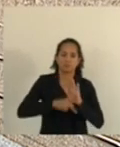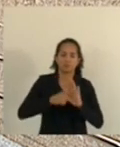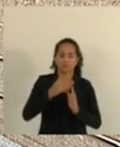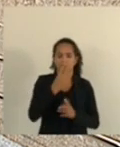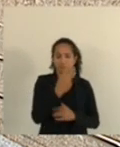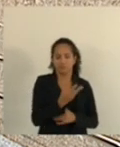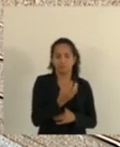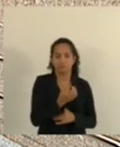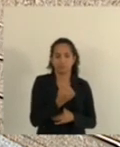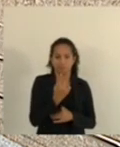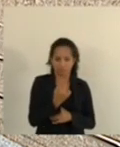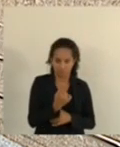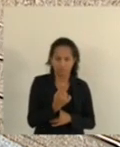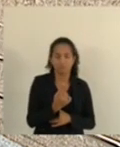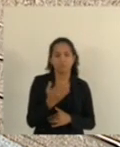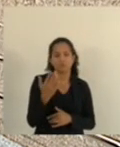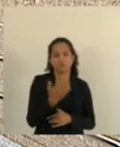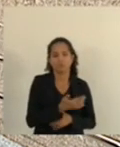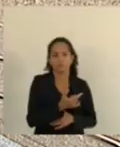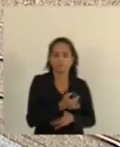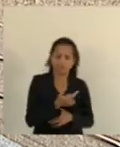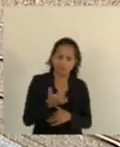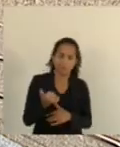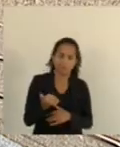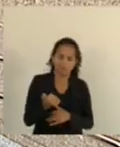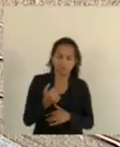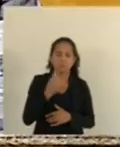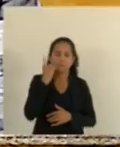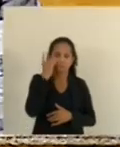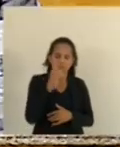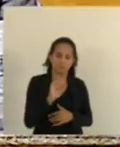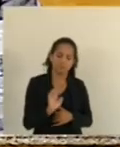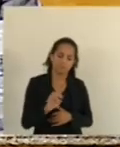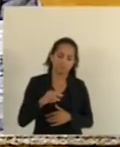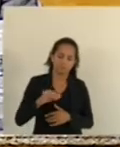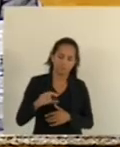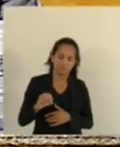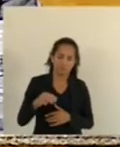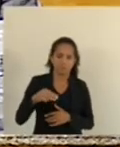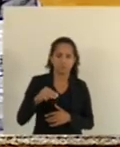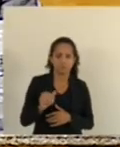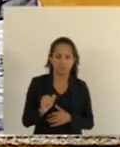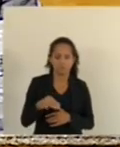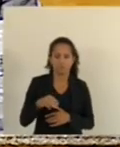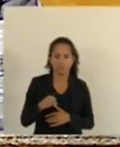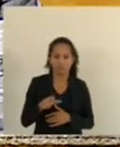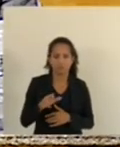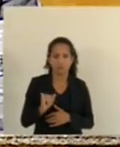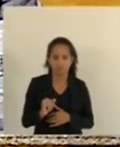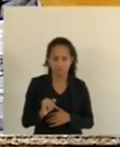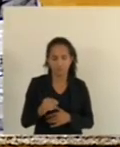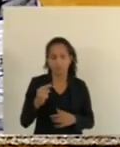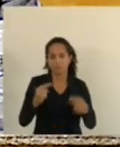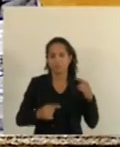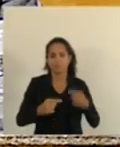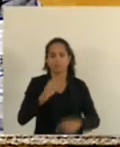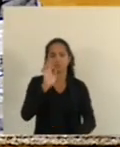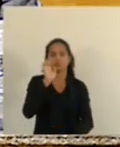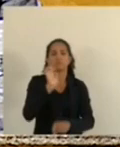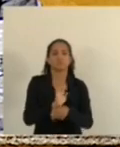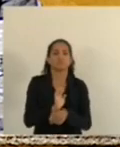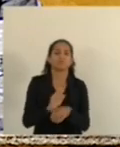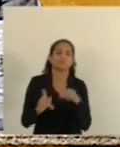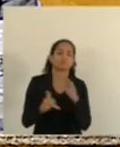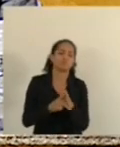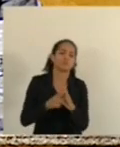361 Bar 2021 Do deputado O doutor Emílio Mameri Que institui A política estadual Para